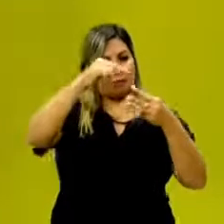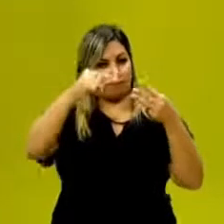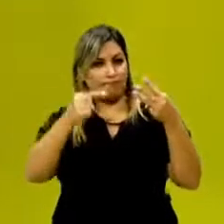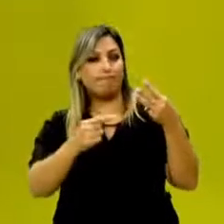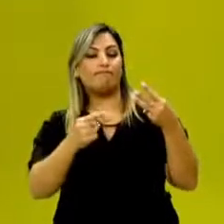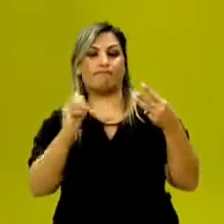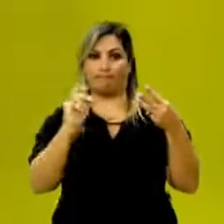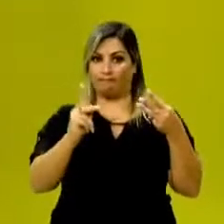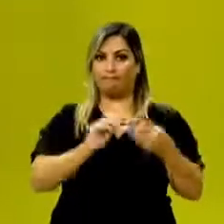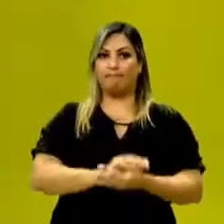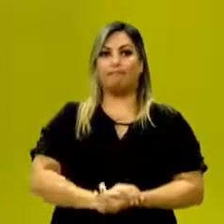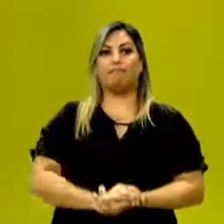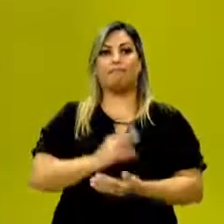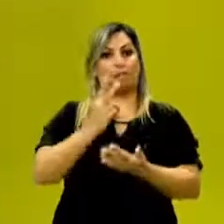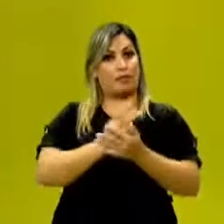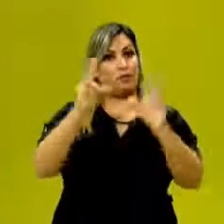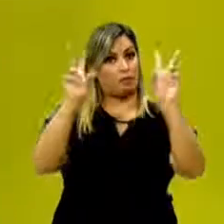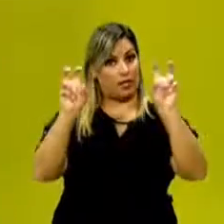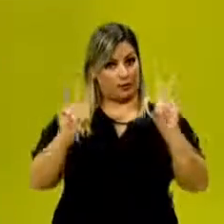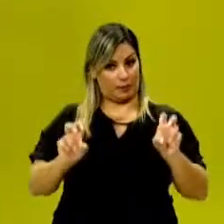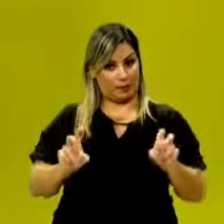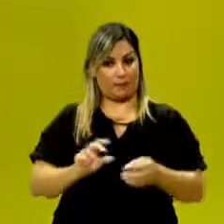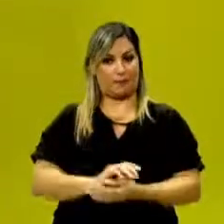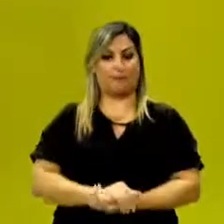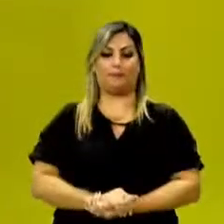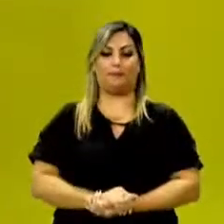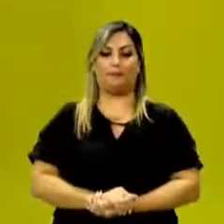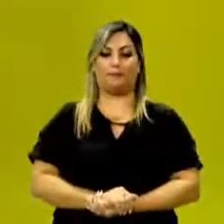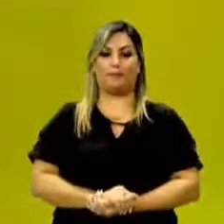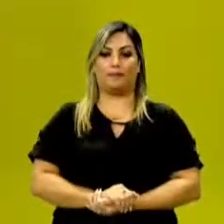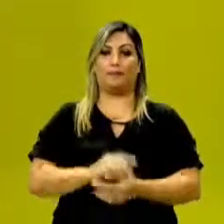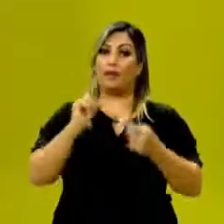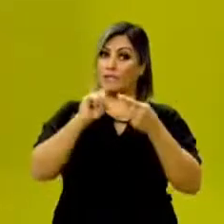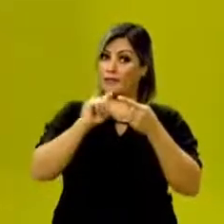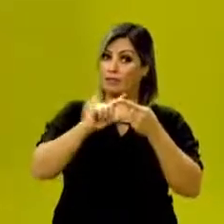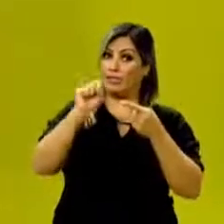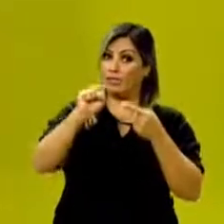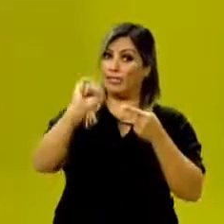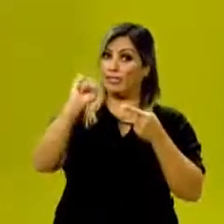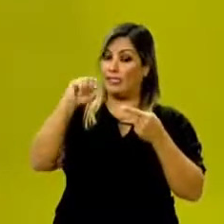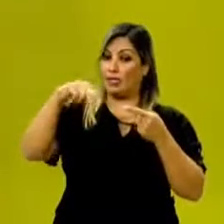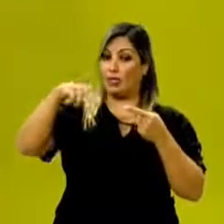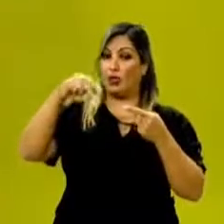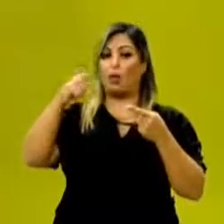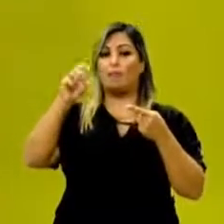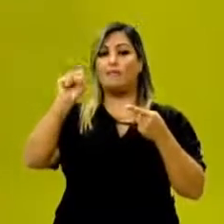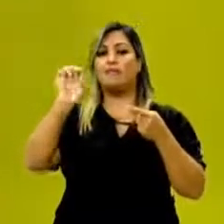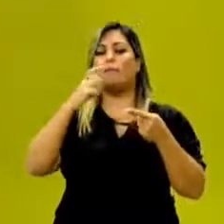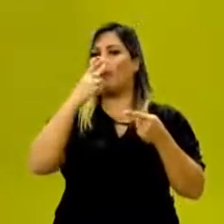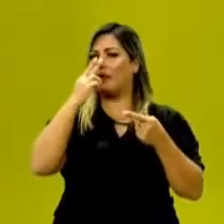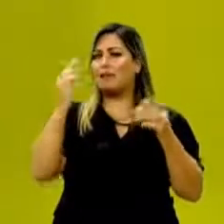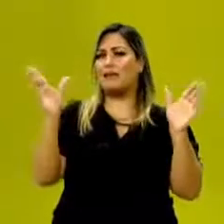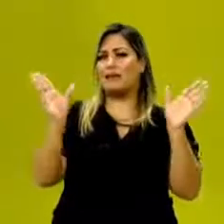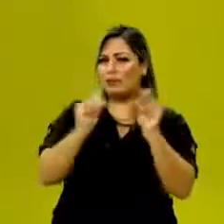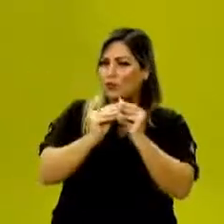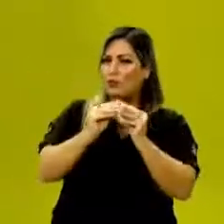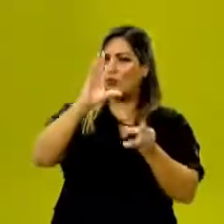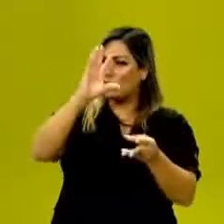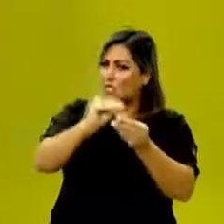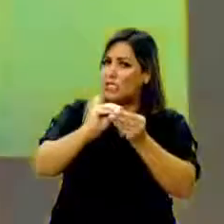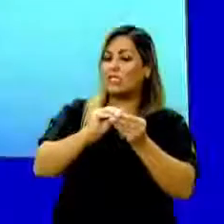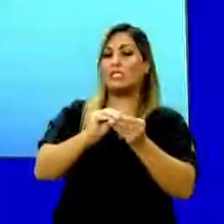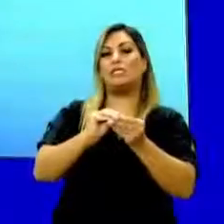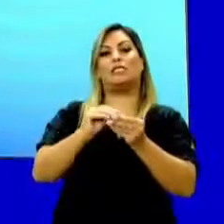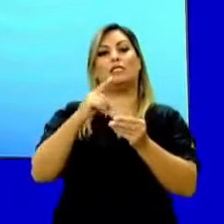esses três textos de mesmo tema. A sinopse é uma espécie de resumo, síntese